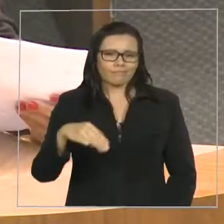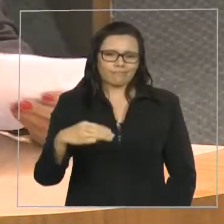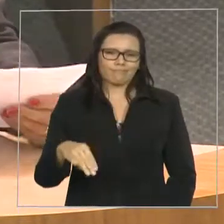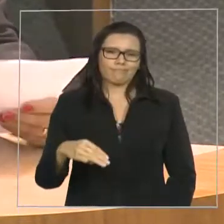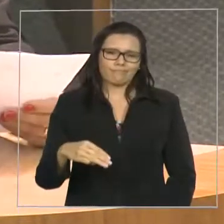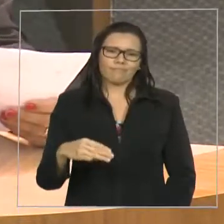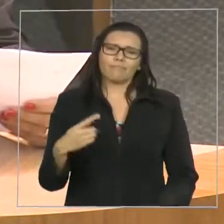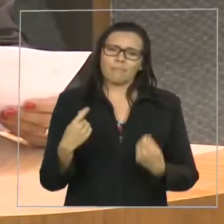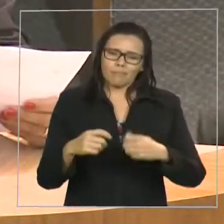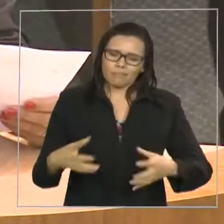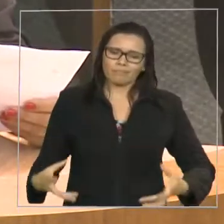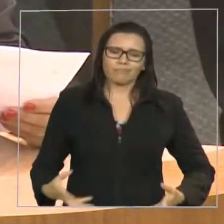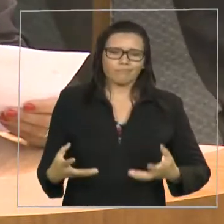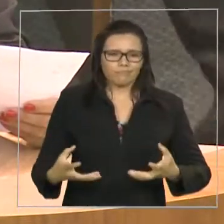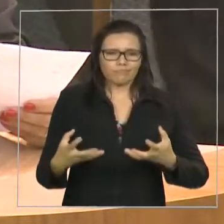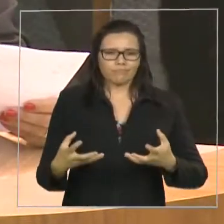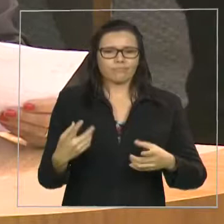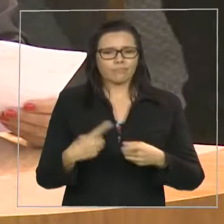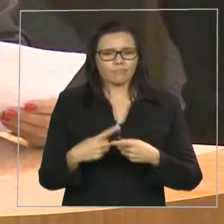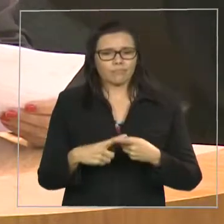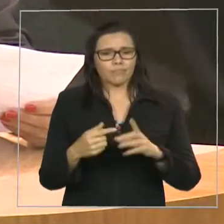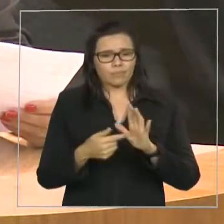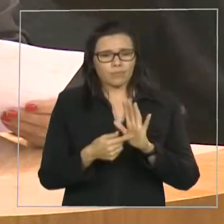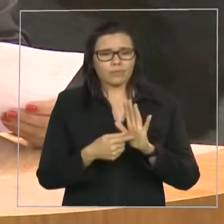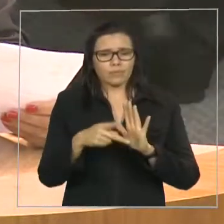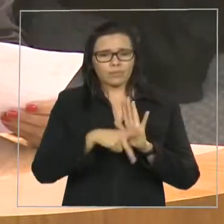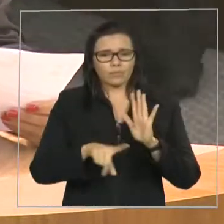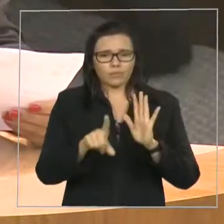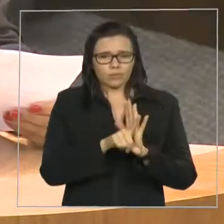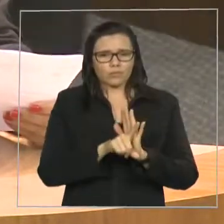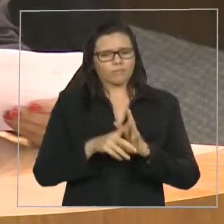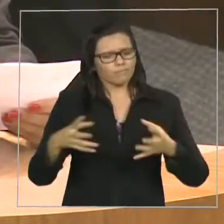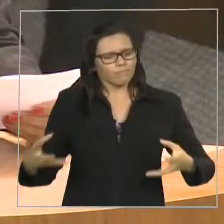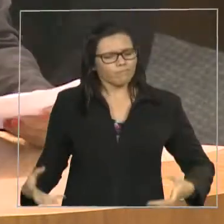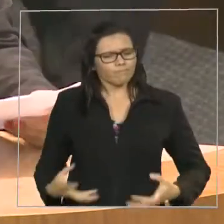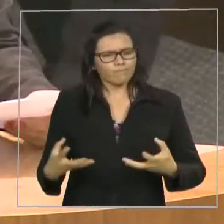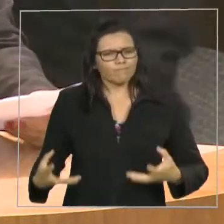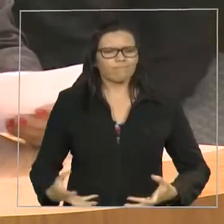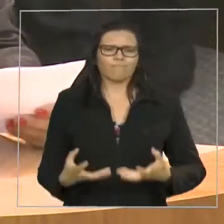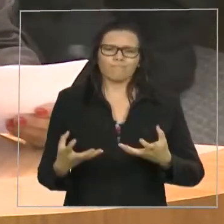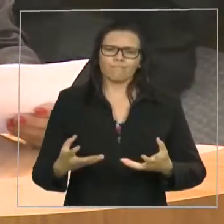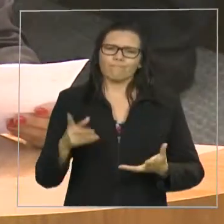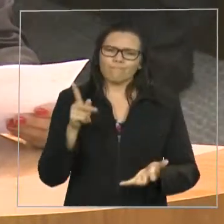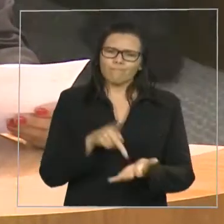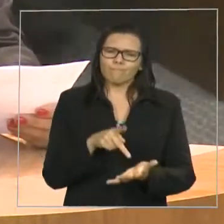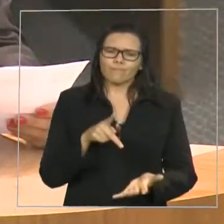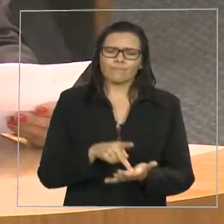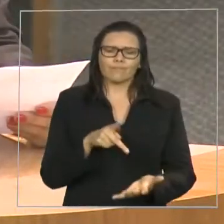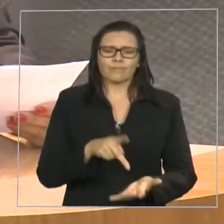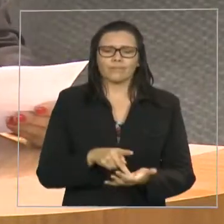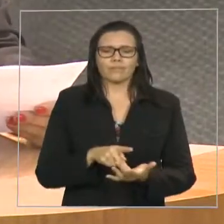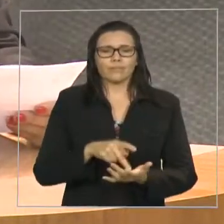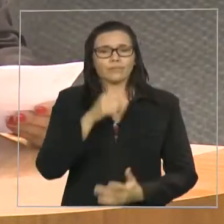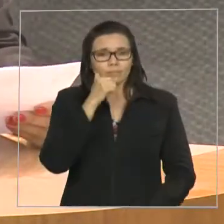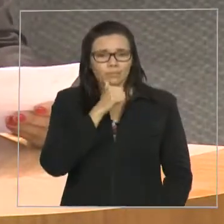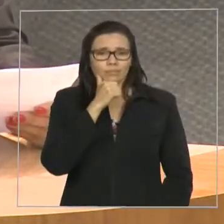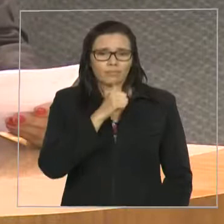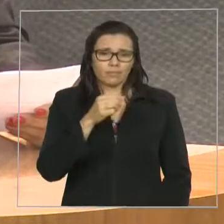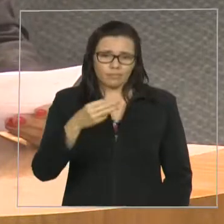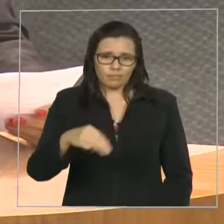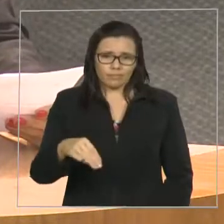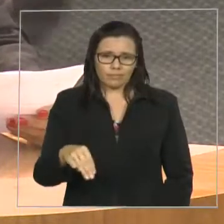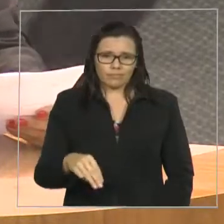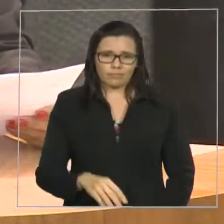Porque este projeto vai valorizar, e muito, deputado Demetério, a mulher maranhense.